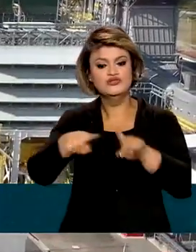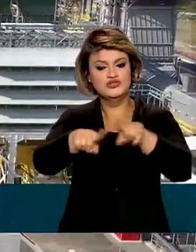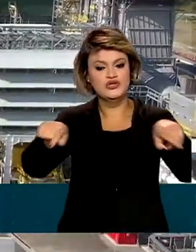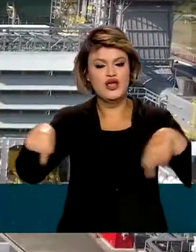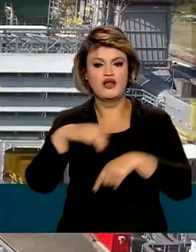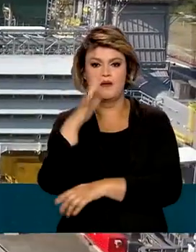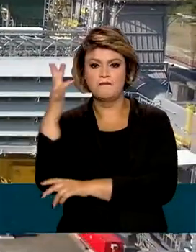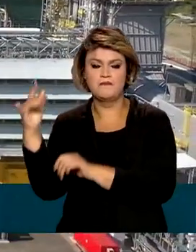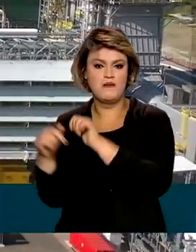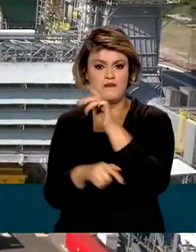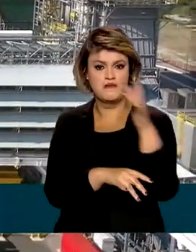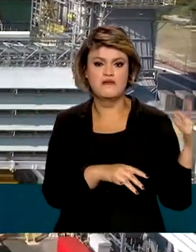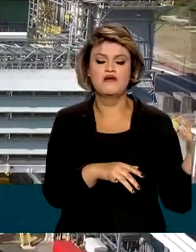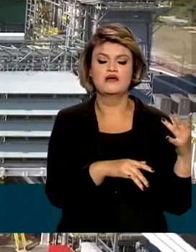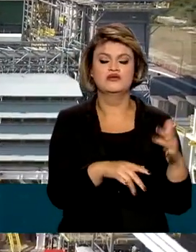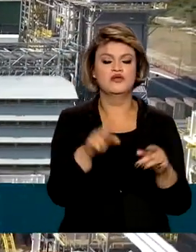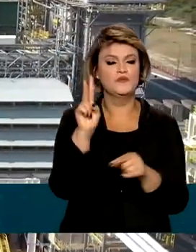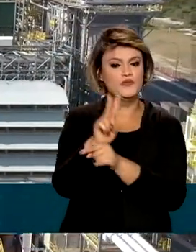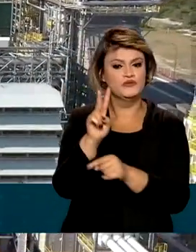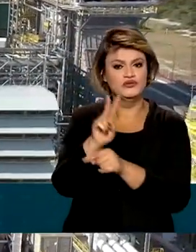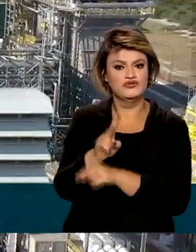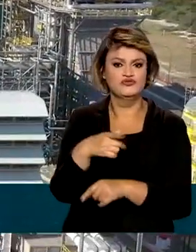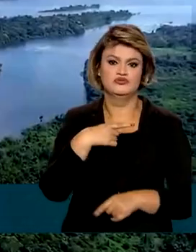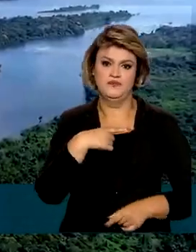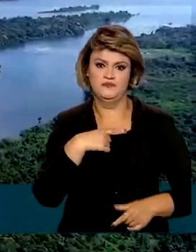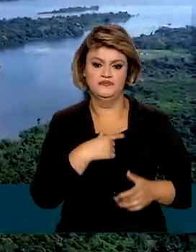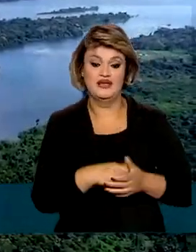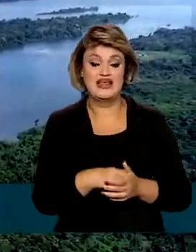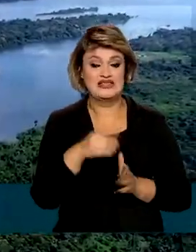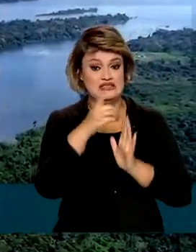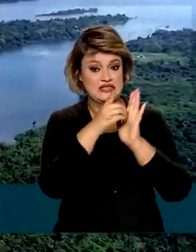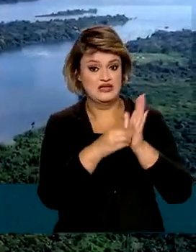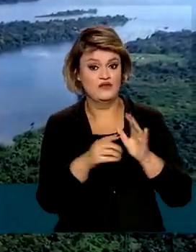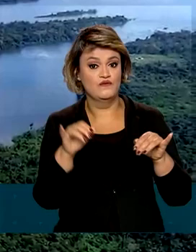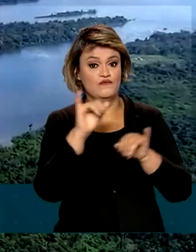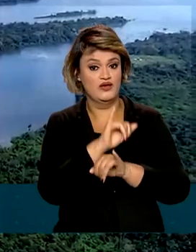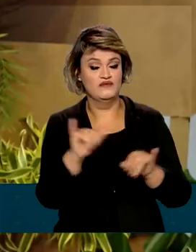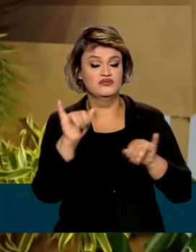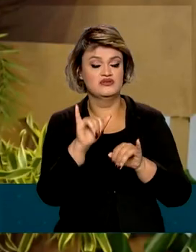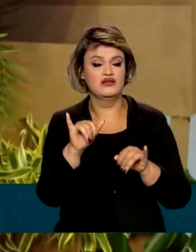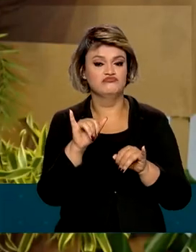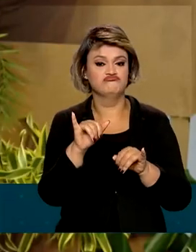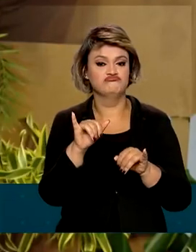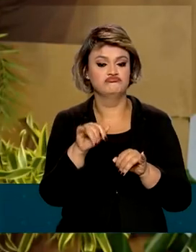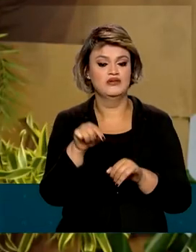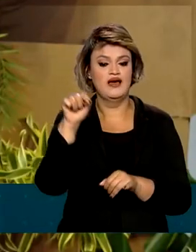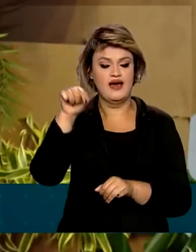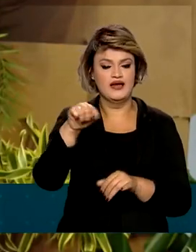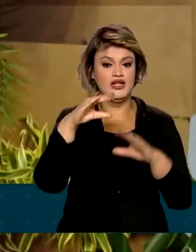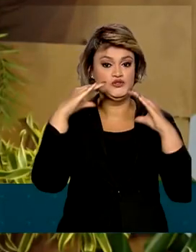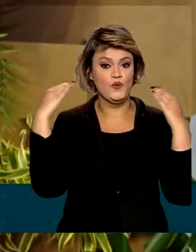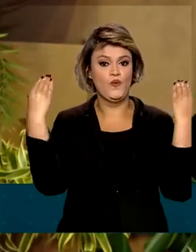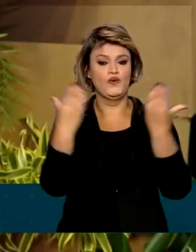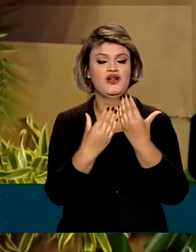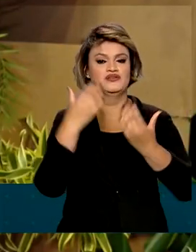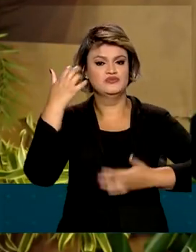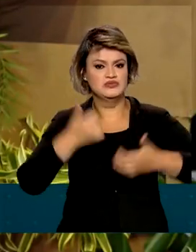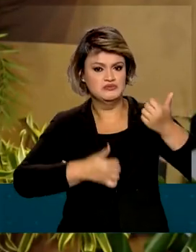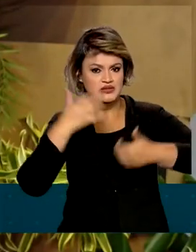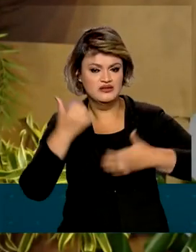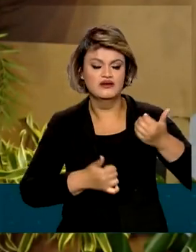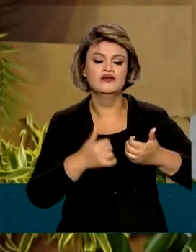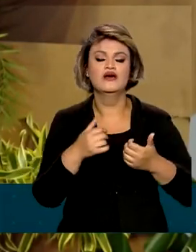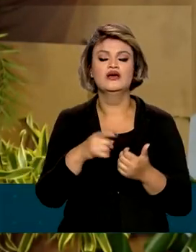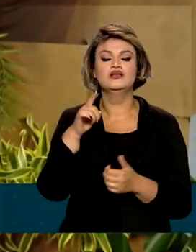floresta nativa protegidas do país. Esse decreto foi anunciado aqui no Congresso Mercado Global de Carbono, que